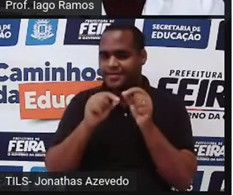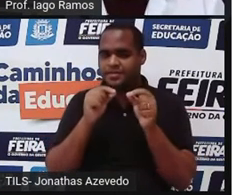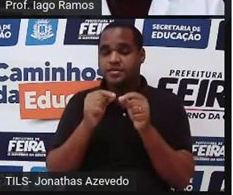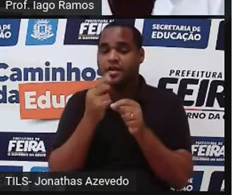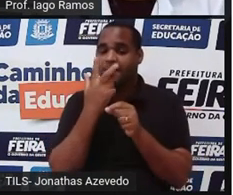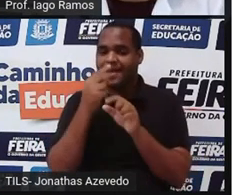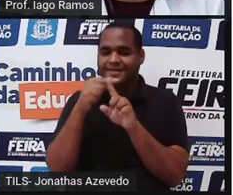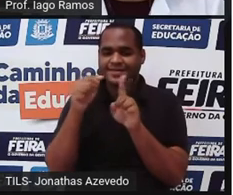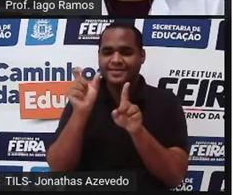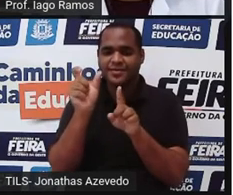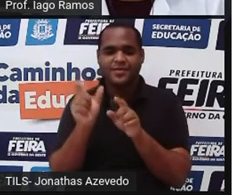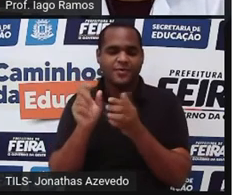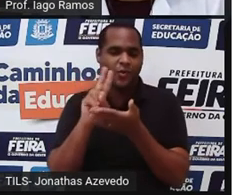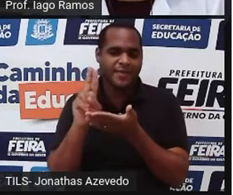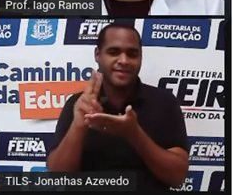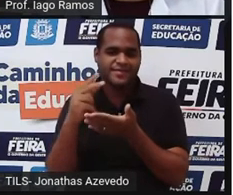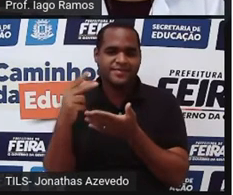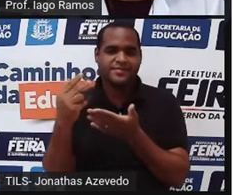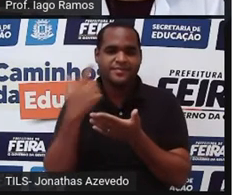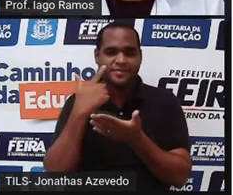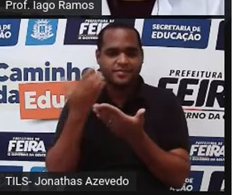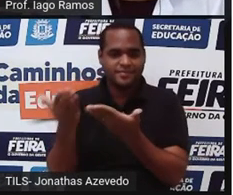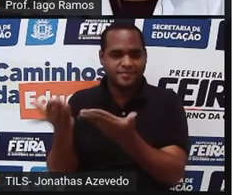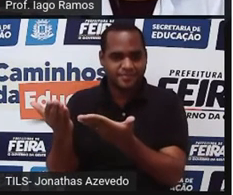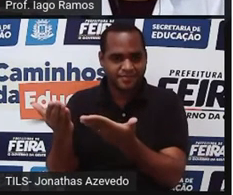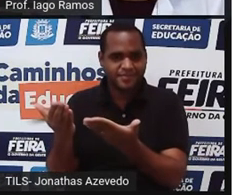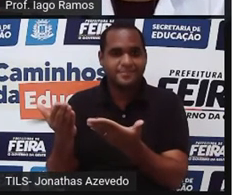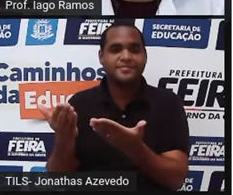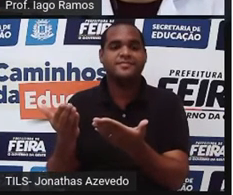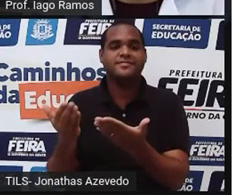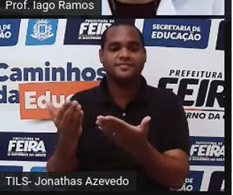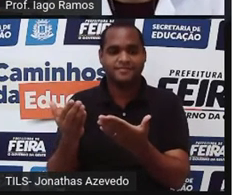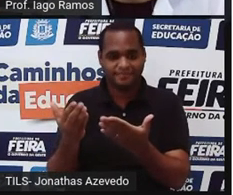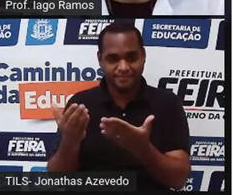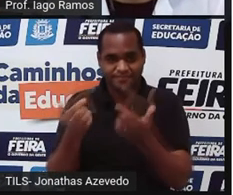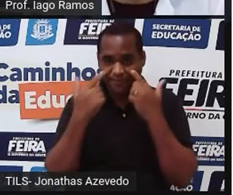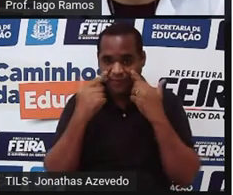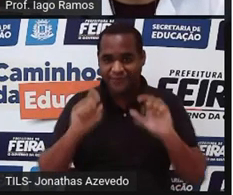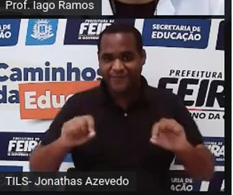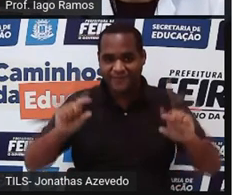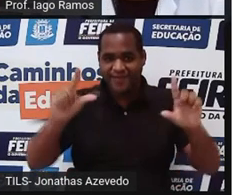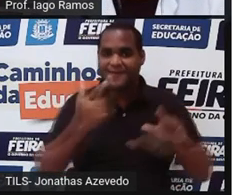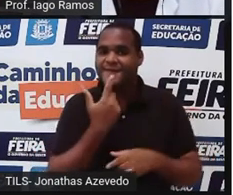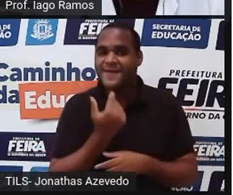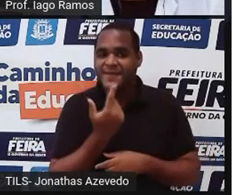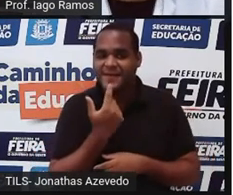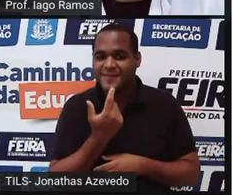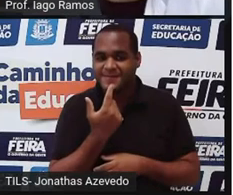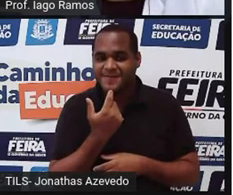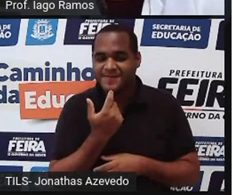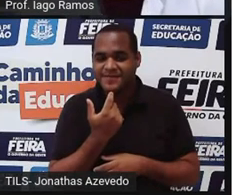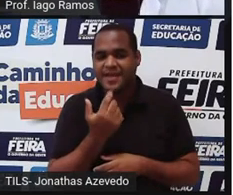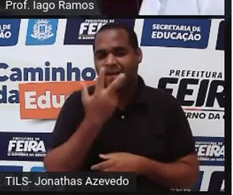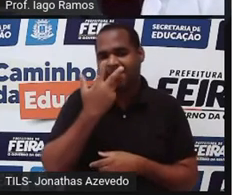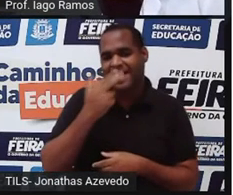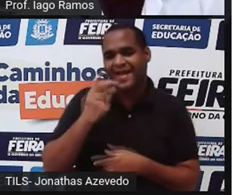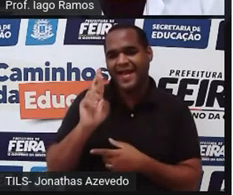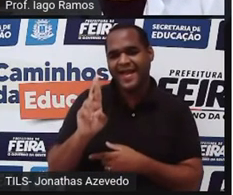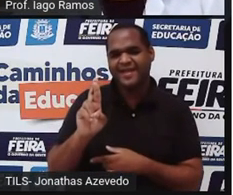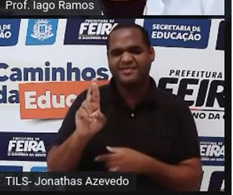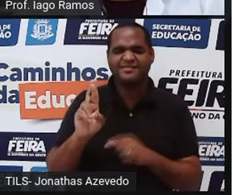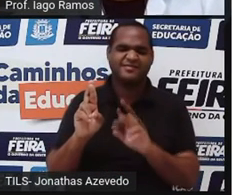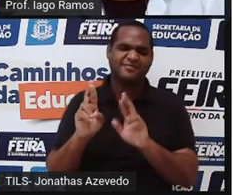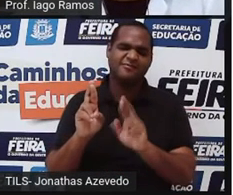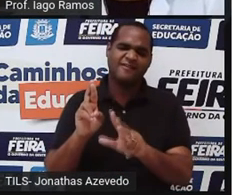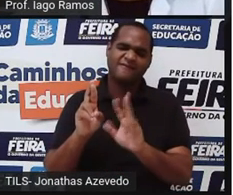para esse número π, beleza? Que é esse símbolo que aparece na tela aqui em vermelho. Parece uma letra R, mas na